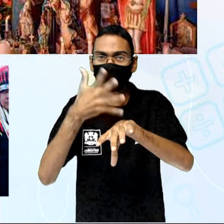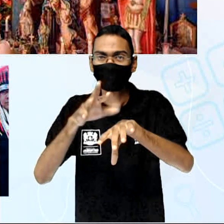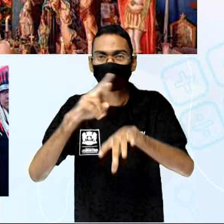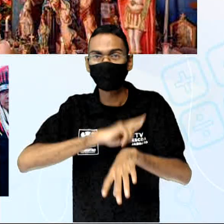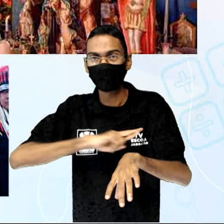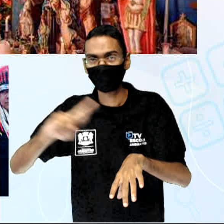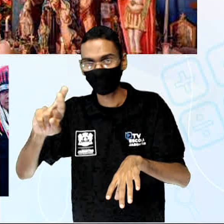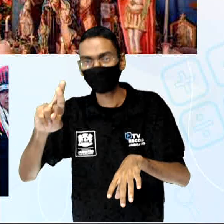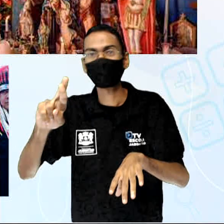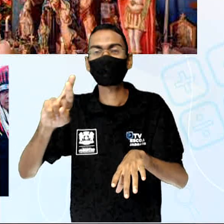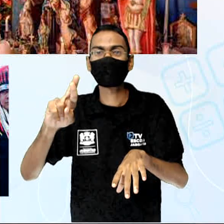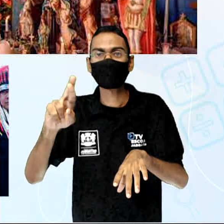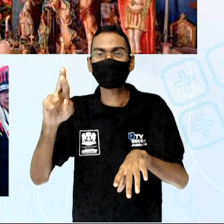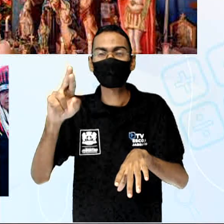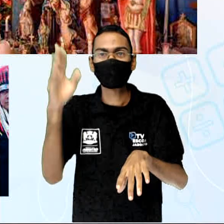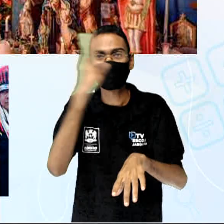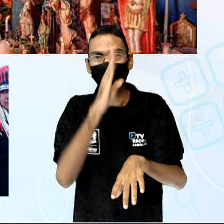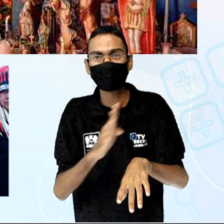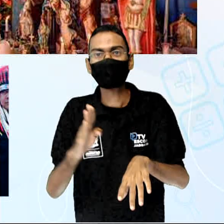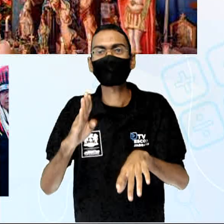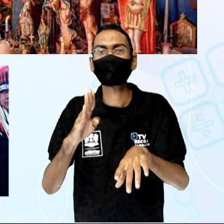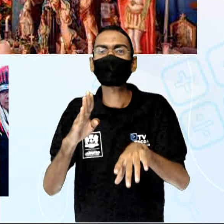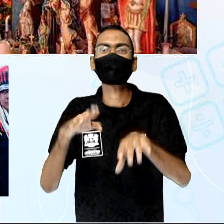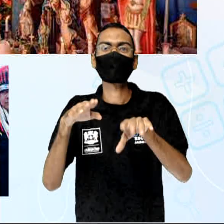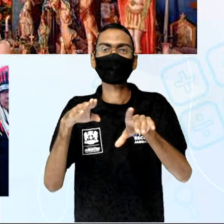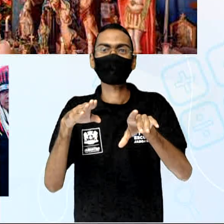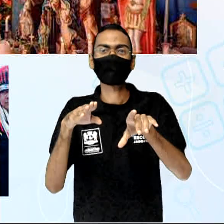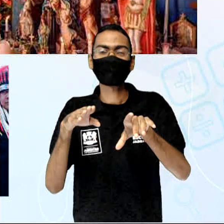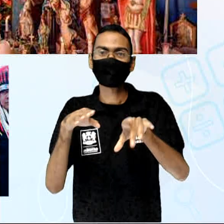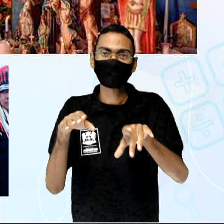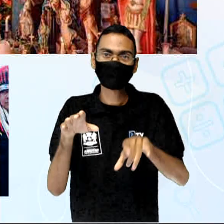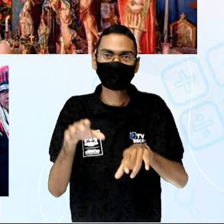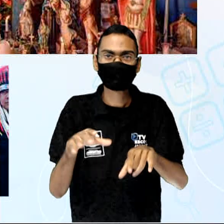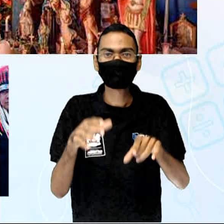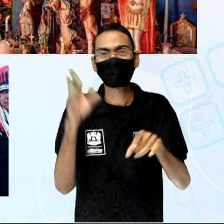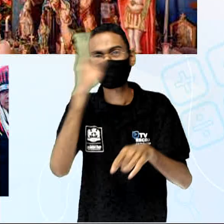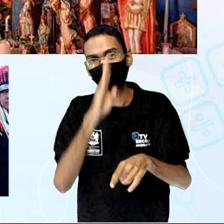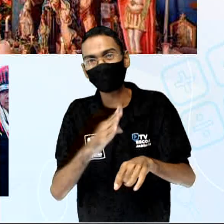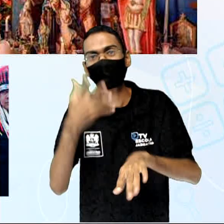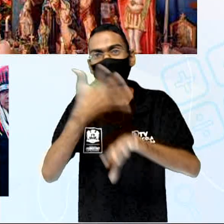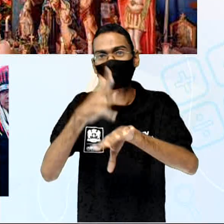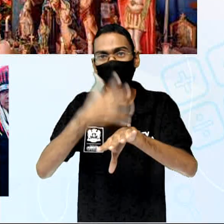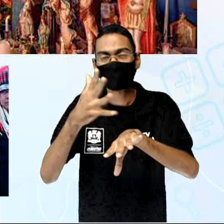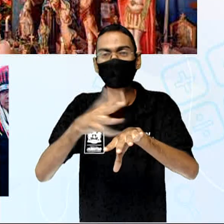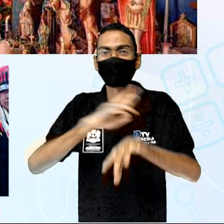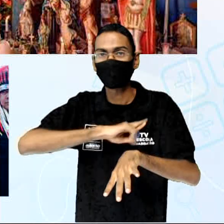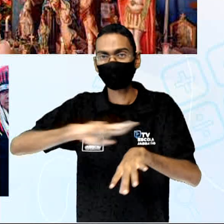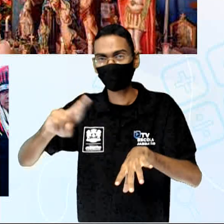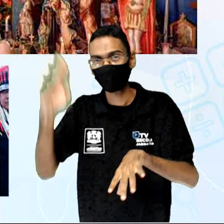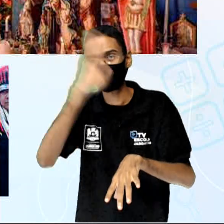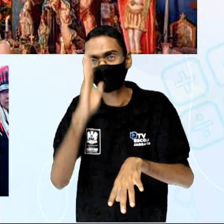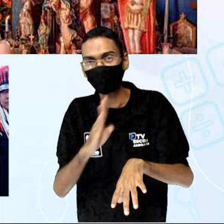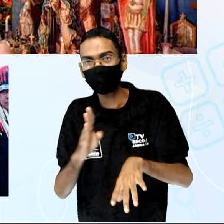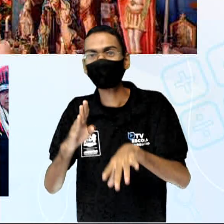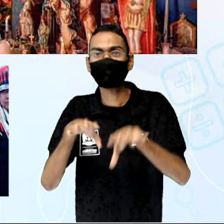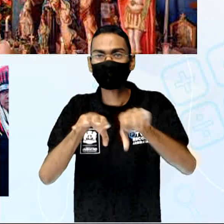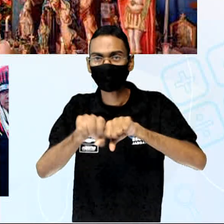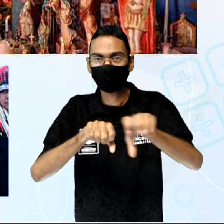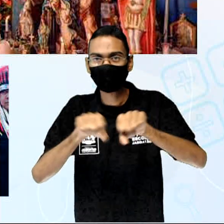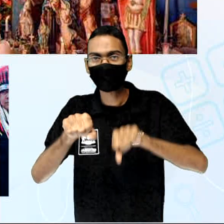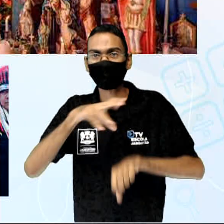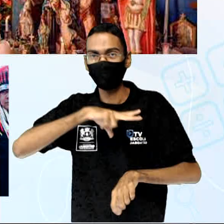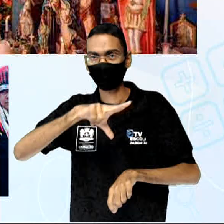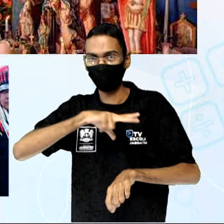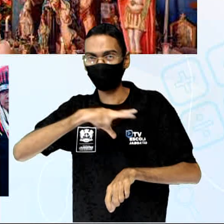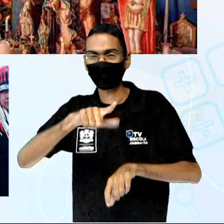colonial. A prática religiosa no Brasil, enquanto colônia portuguesa, apresentava o quê?